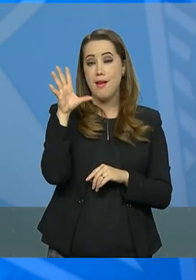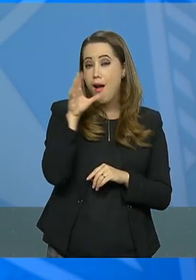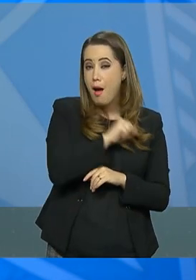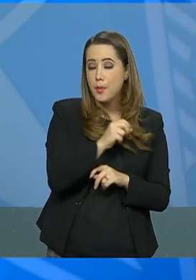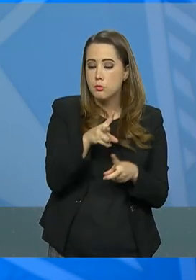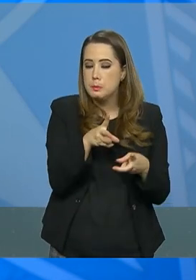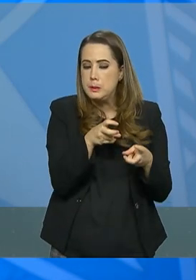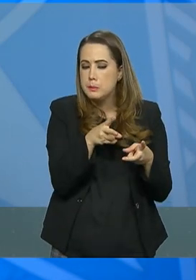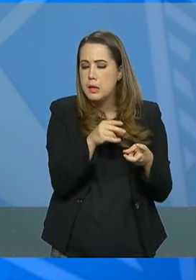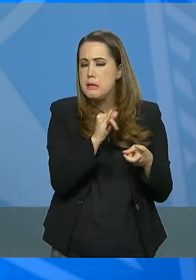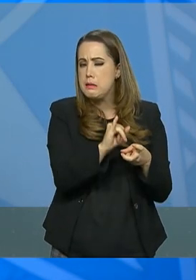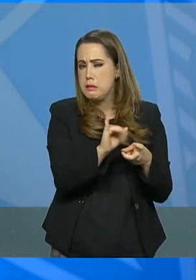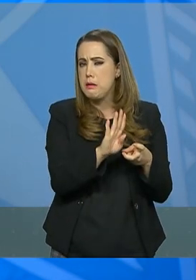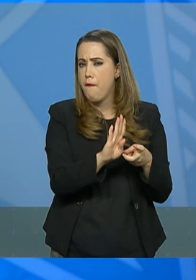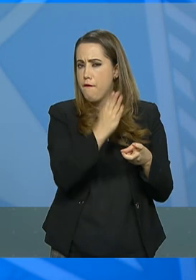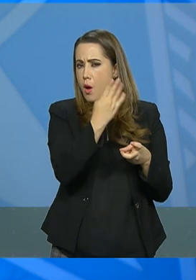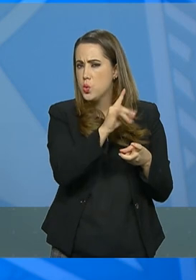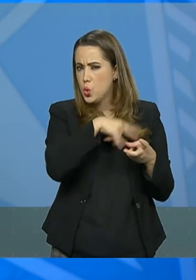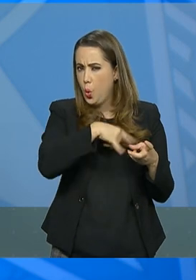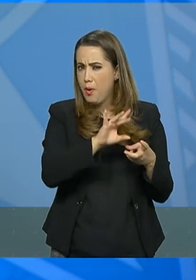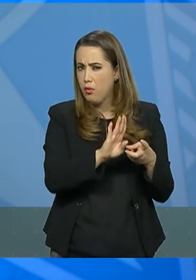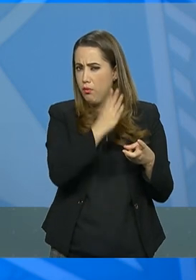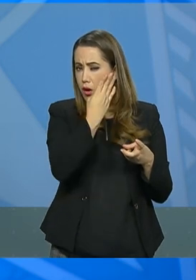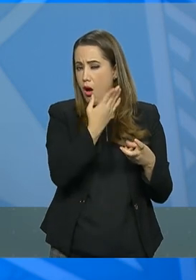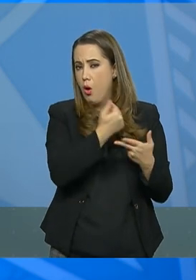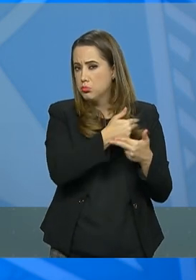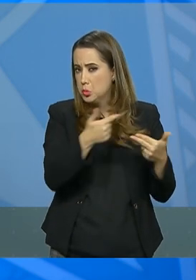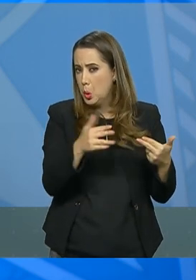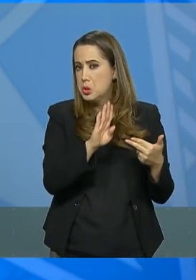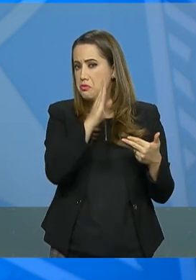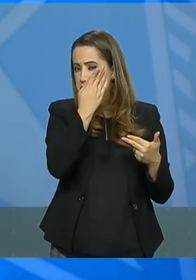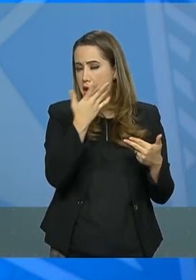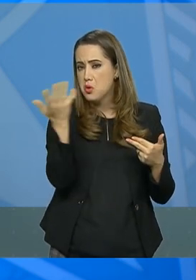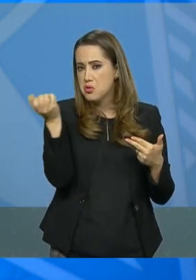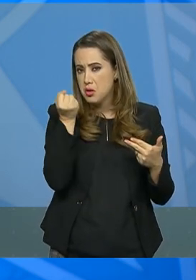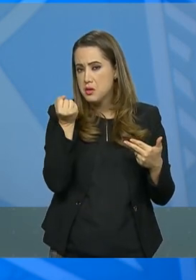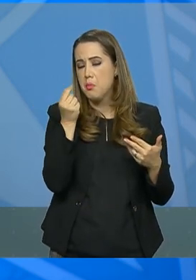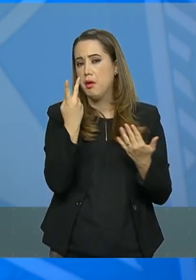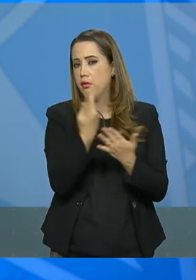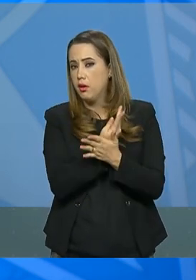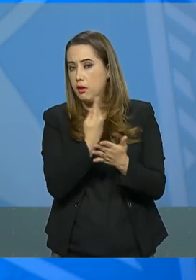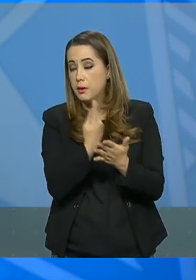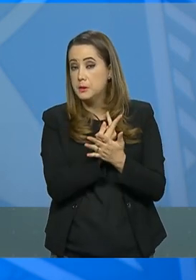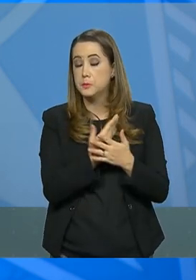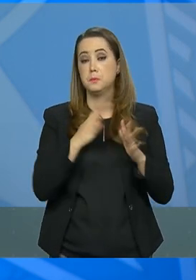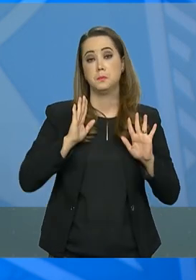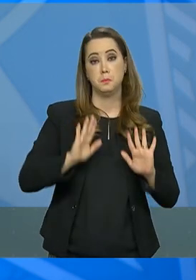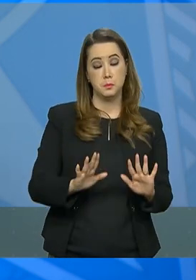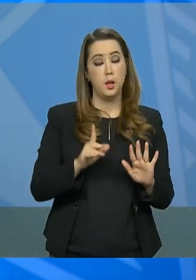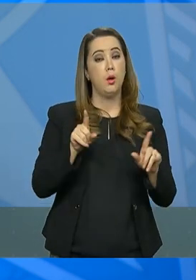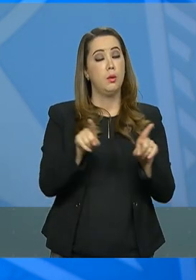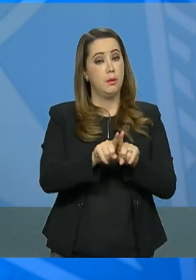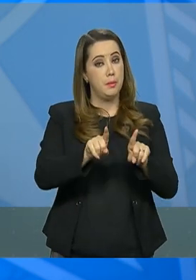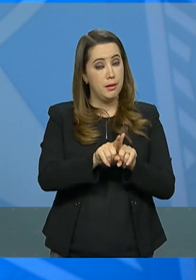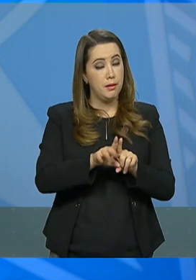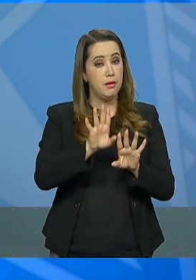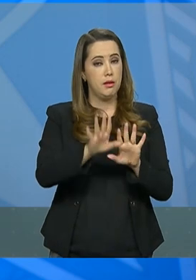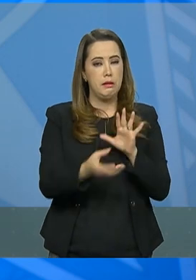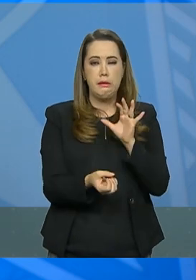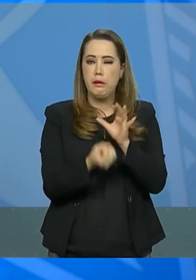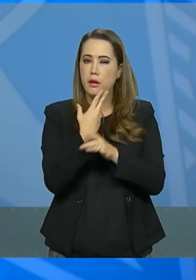Cria ferramentas para melhorar e agilizar o atendimento do